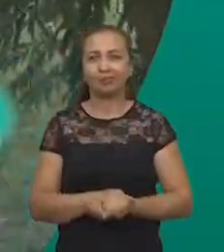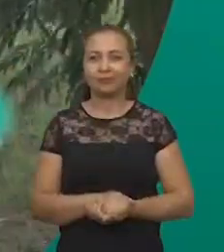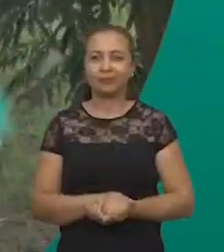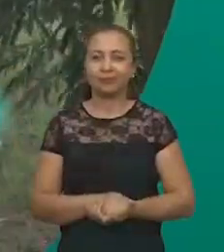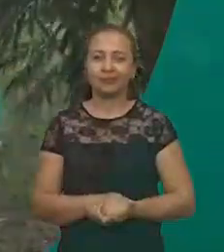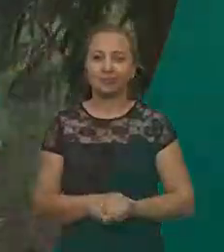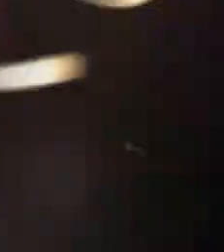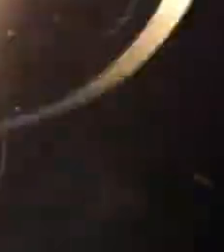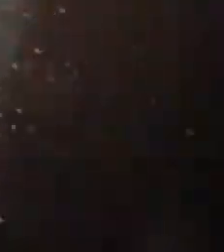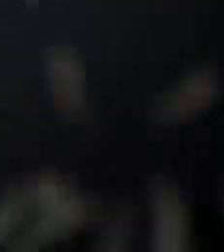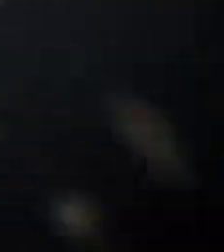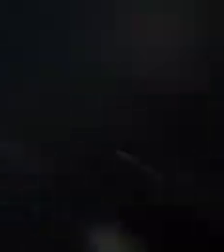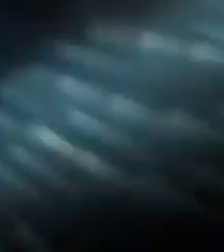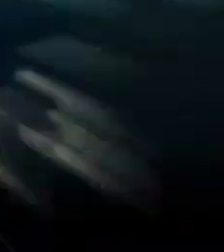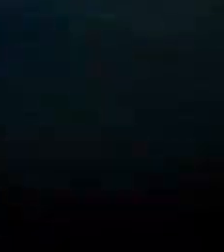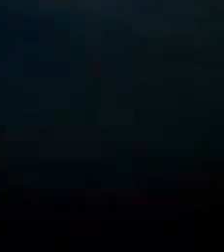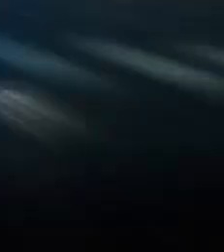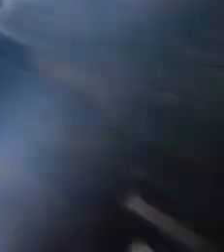gente volta já já.